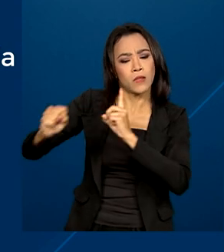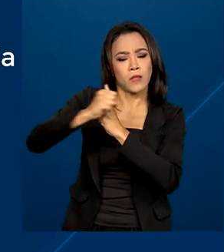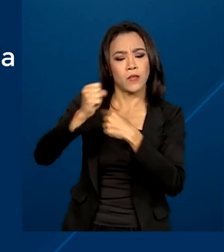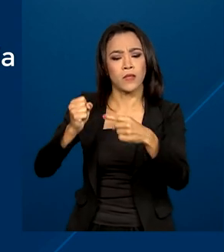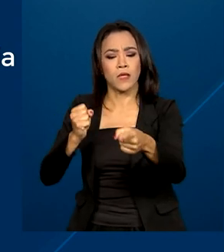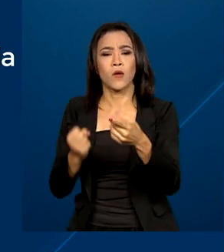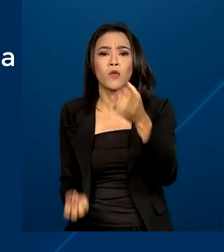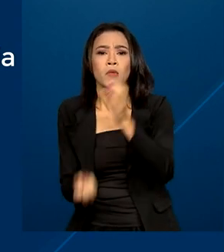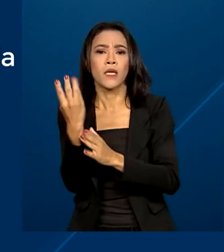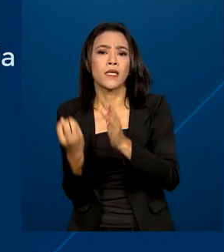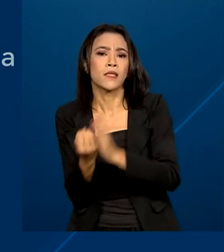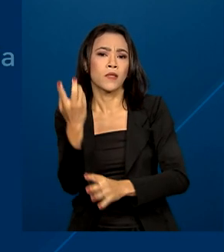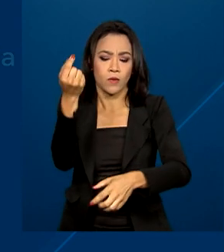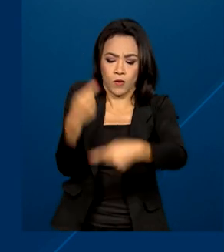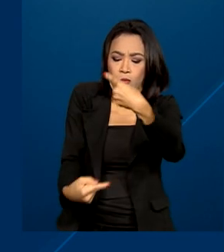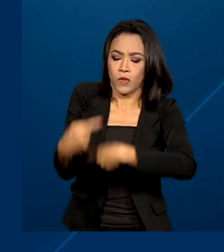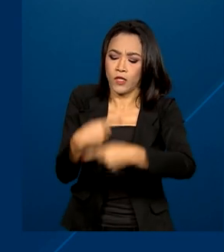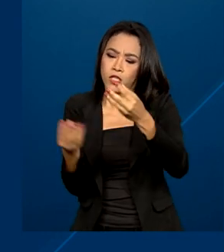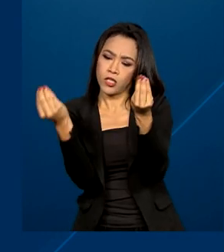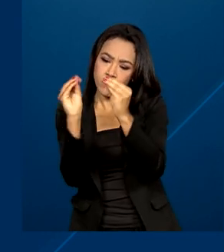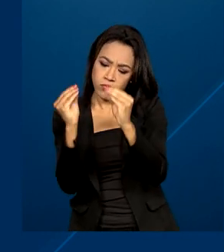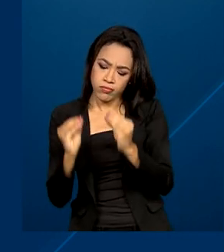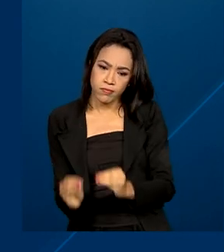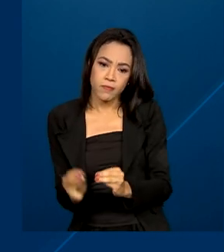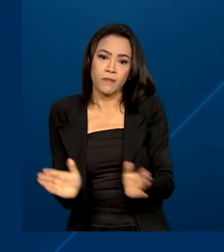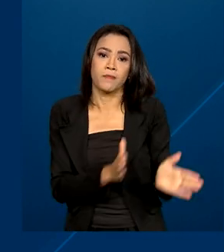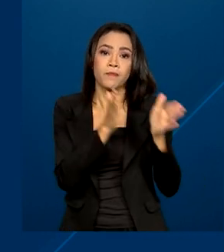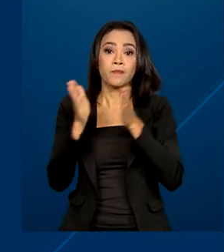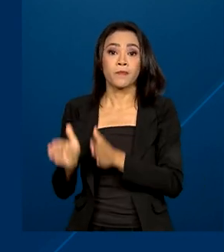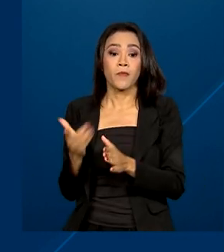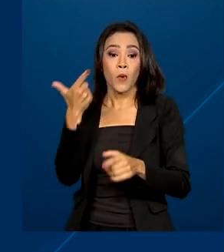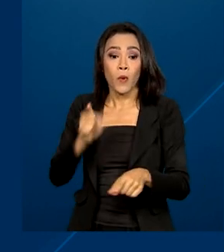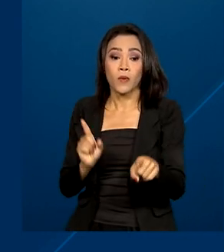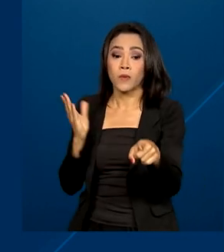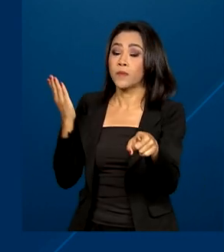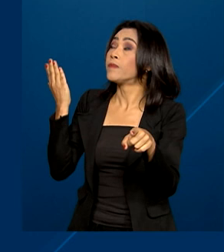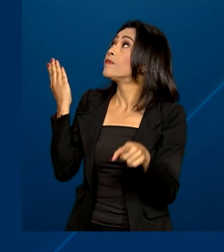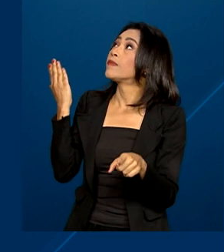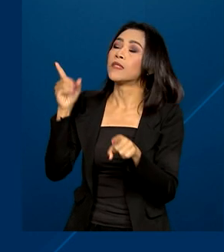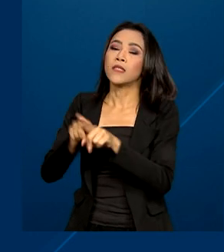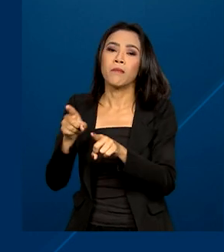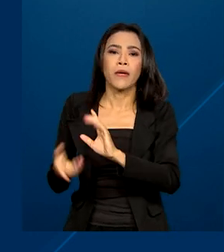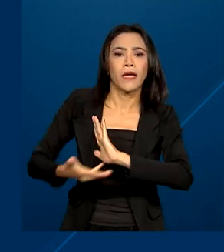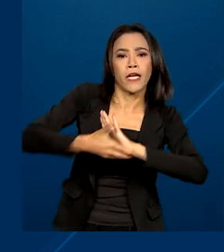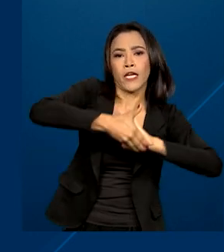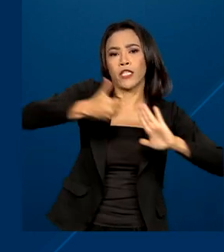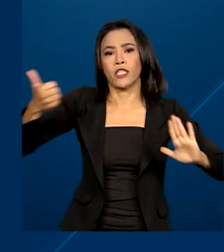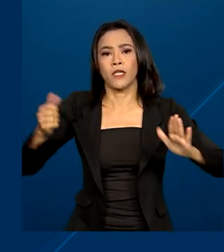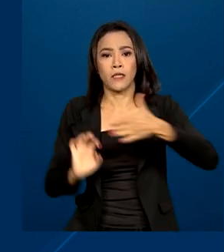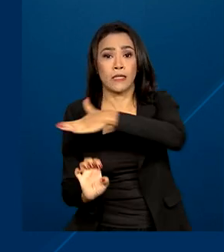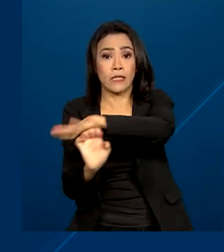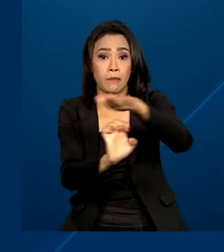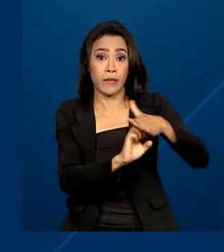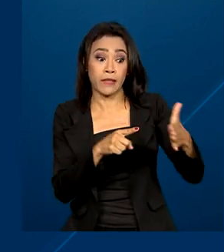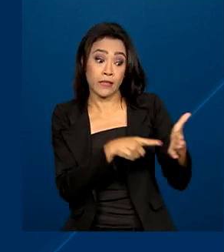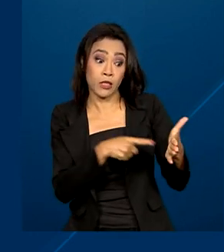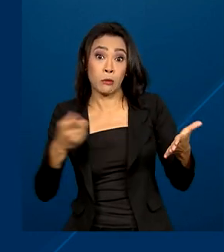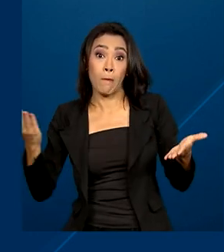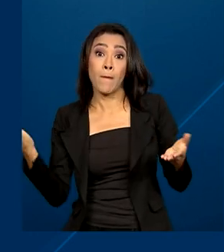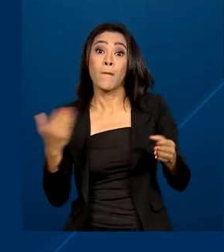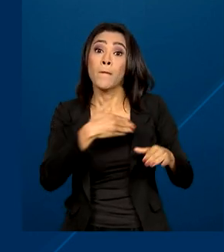formulação de políticas públicas. Despacho que determina a retirada de empresas públicas de processos de